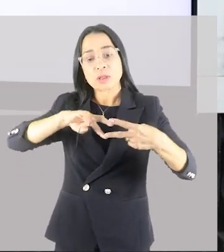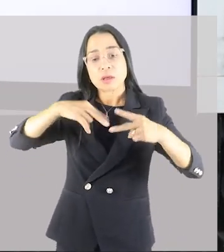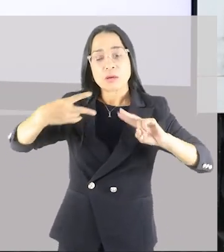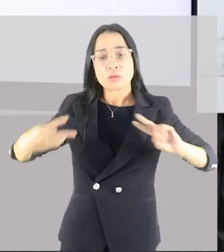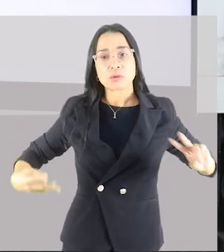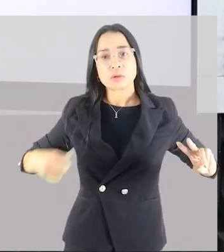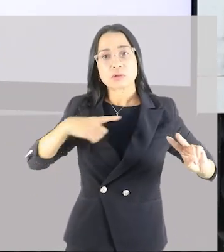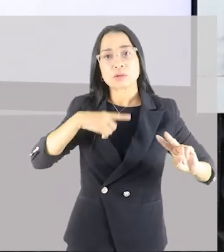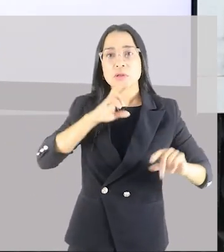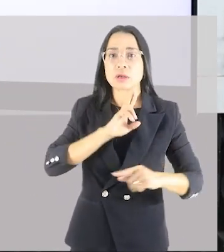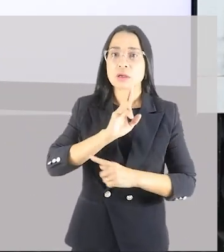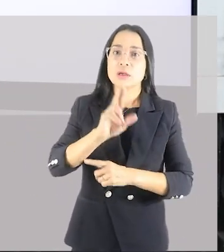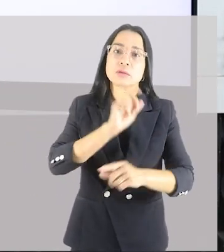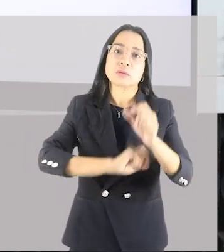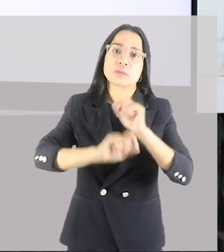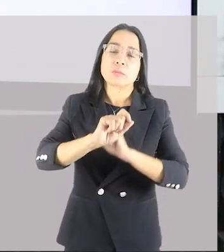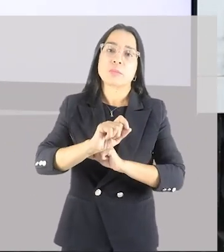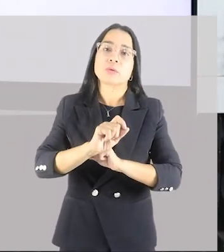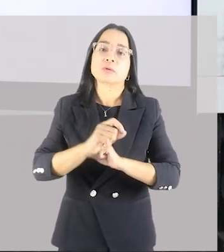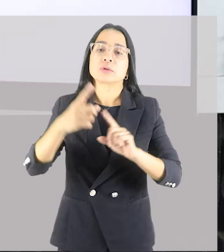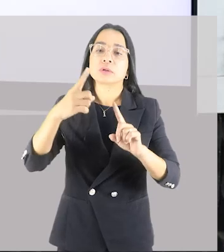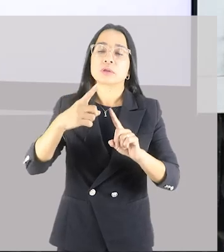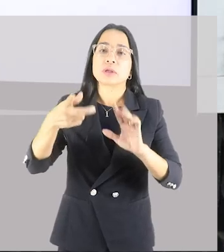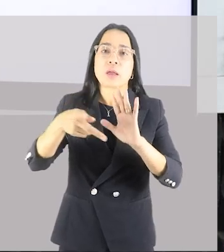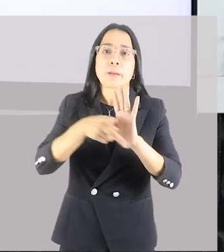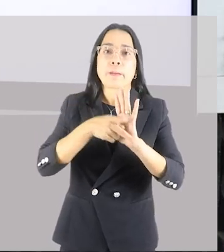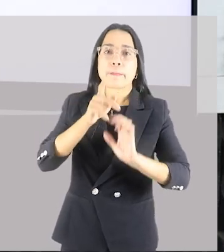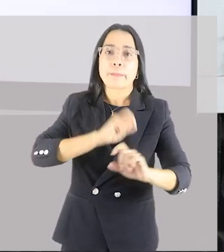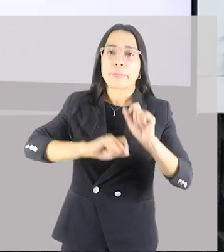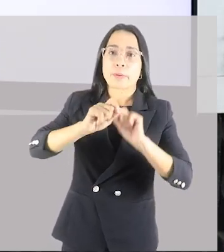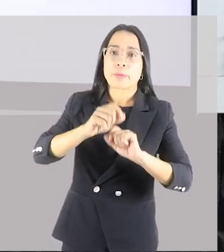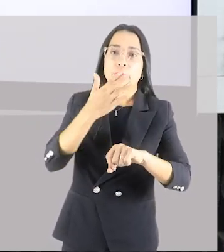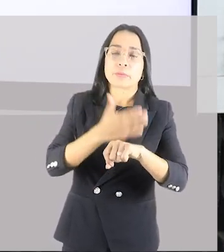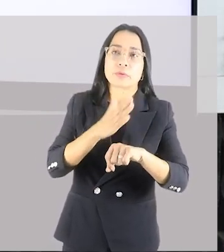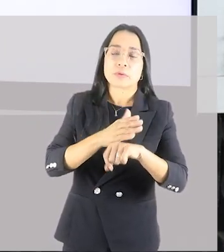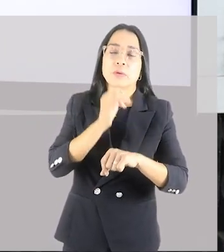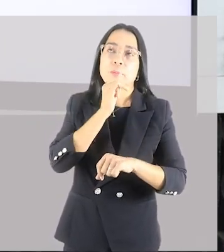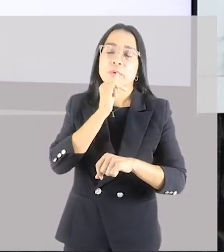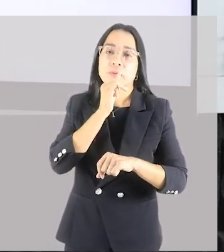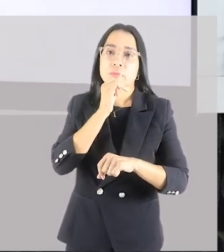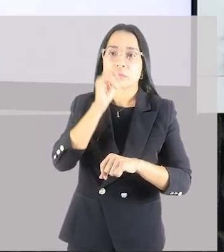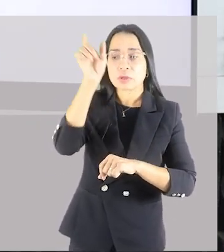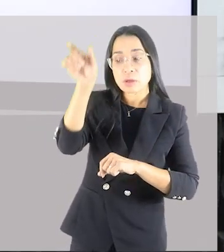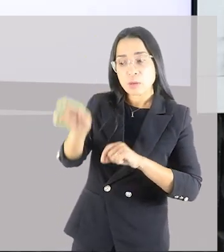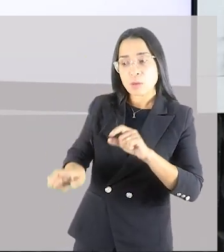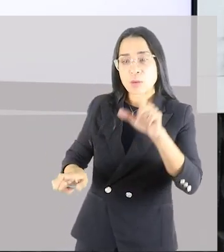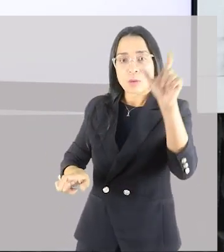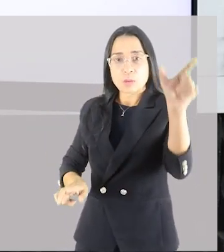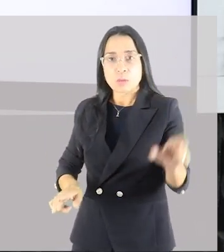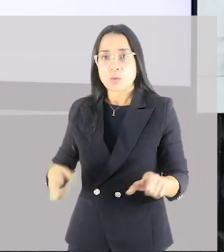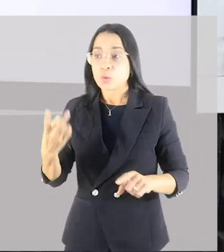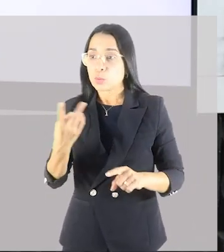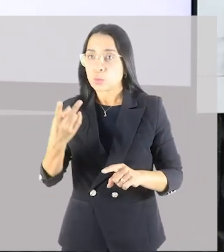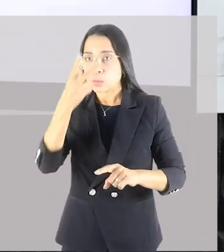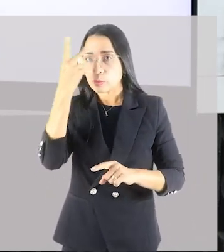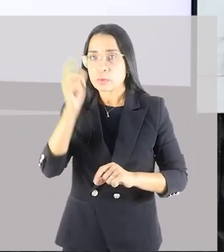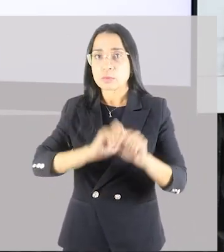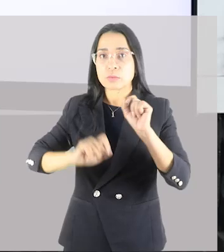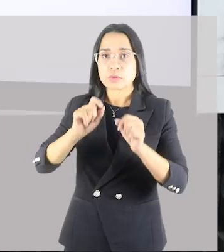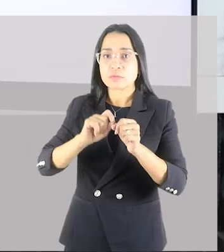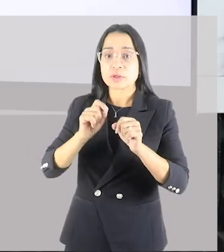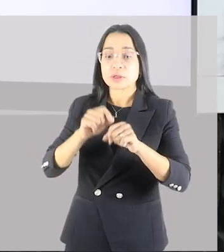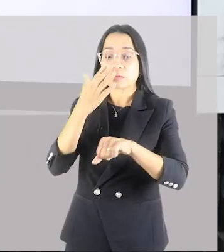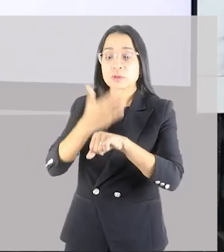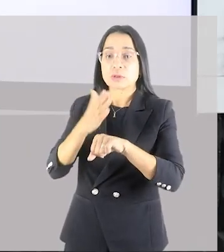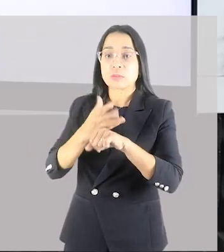às vezes, para o mesmo treinamento. Ou seja, eu tenho João e Pedro fazendo o mesmo treinamento. Pode ser